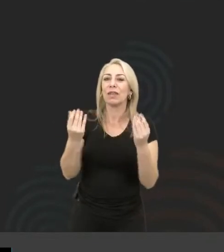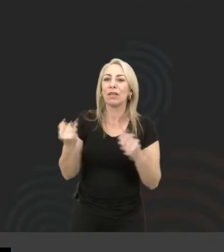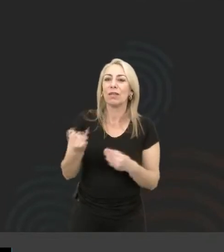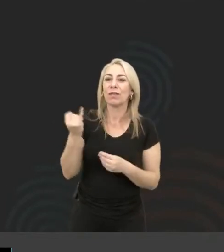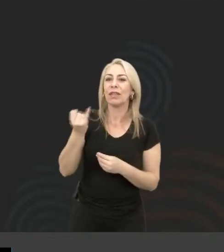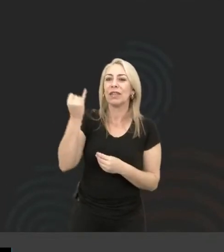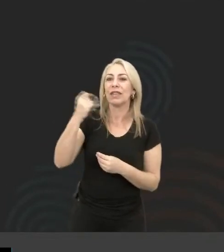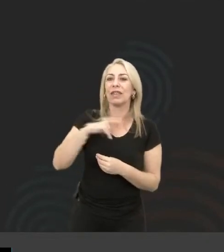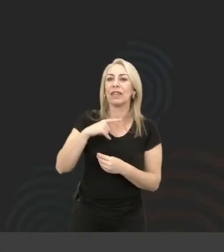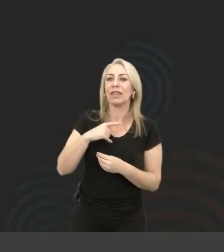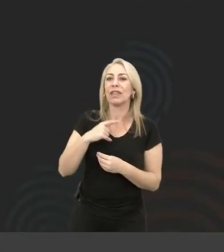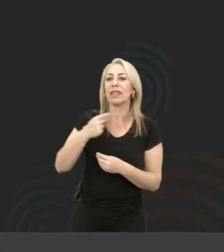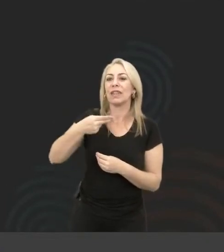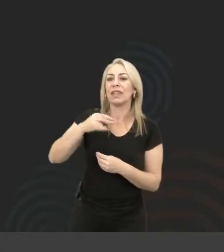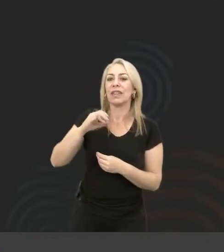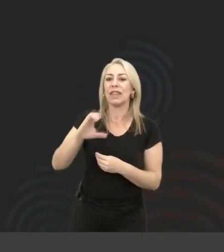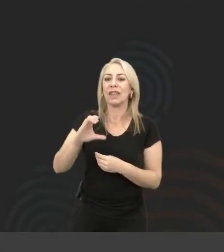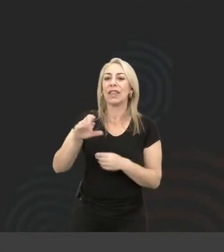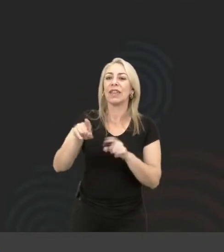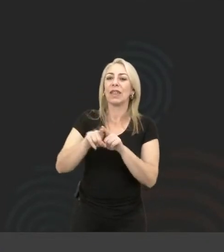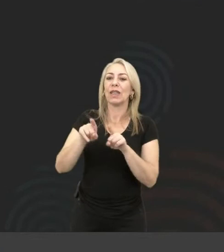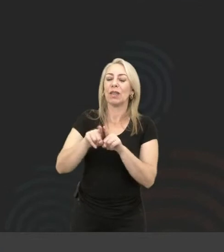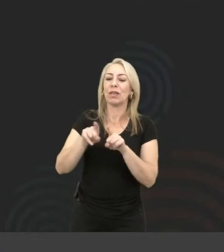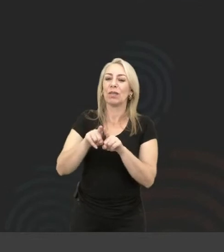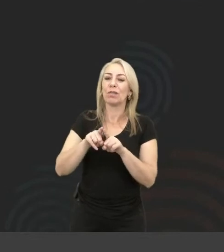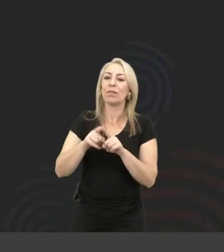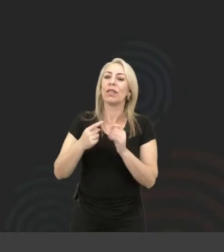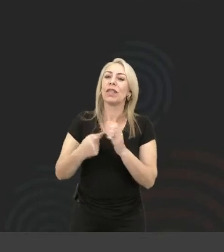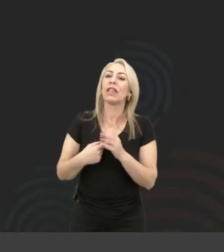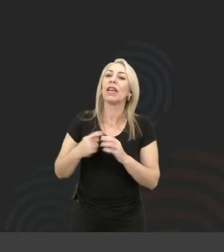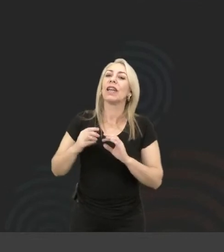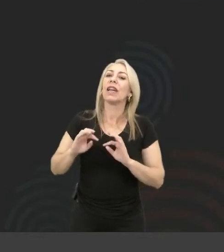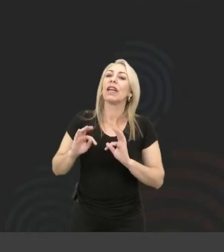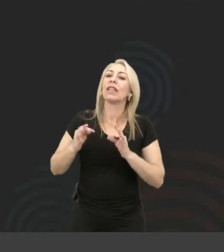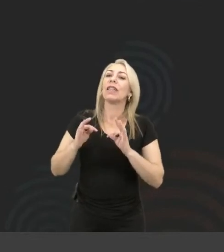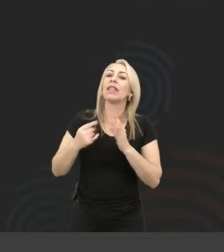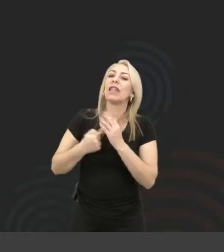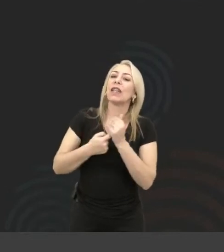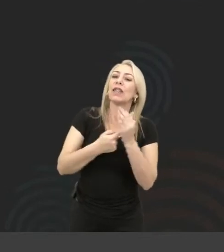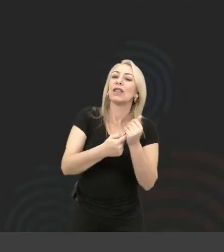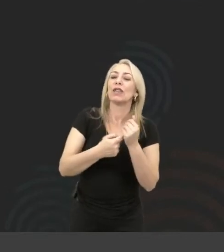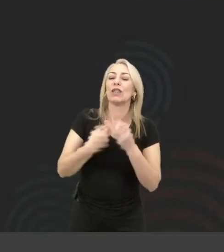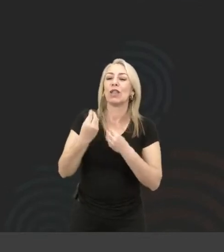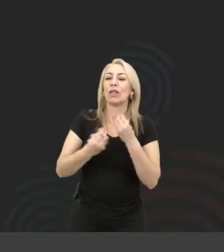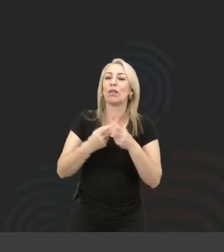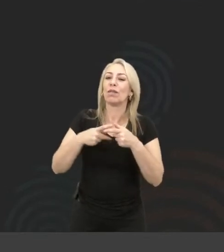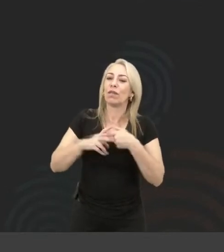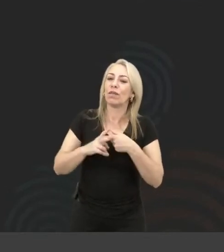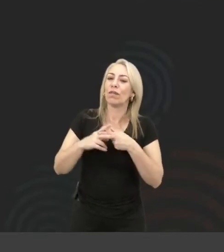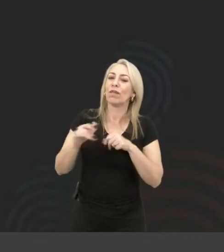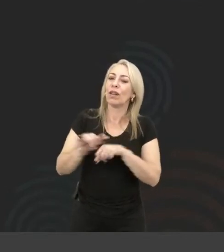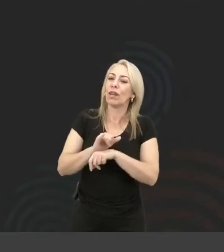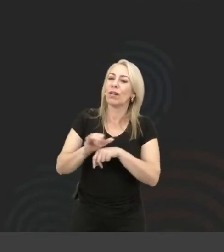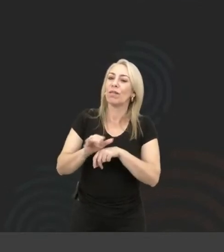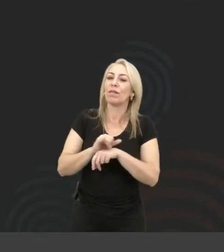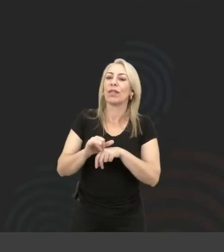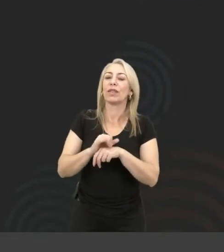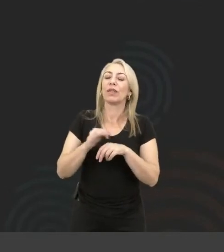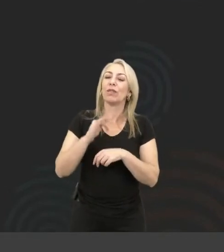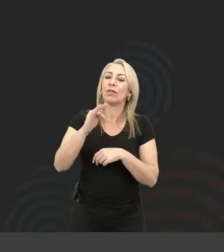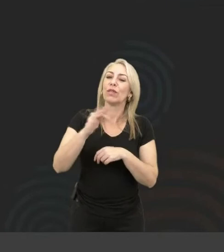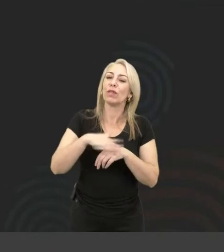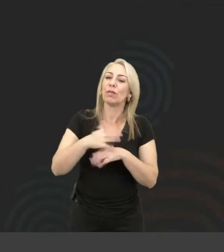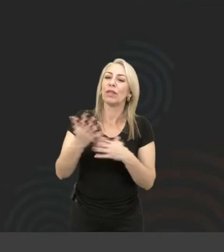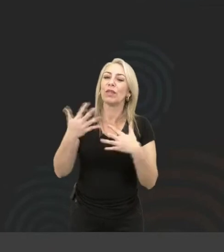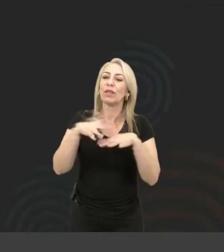né? Trazer tecnologia como ferramenta, trazer tecnologia como construção de um futuro mais inclusivo. Então, muitíssimo obrigada.